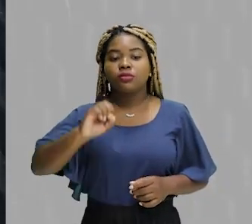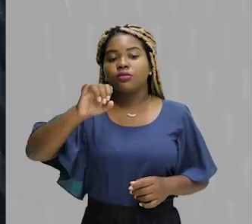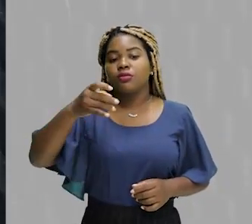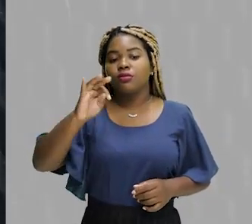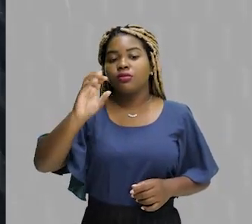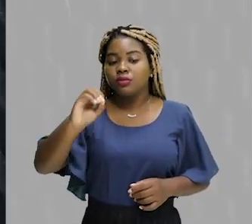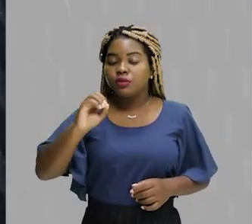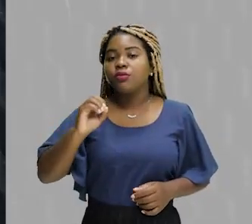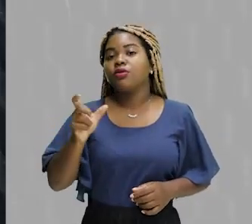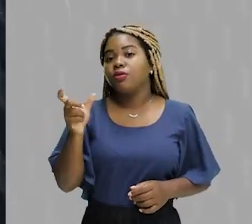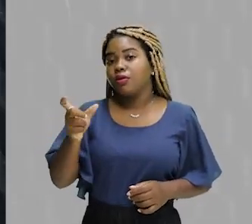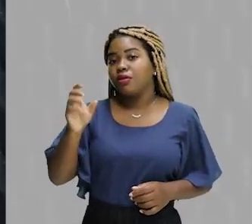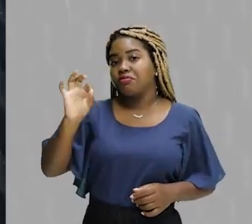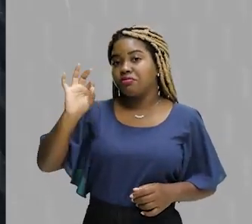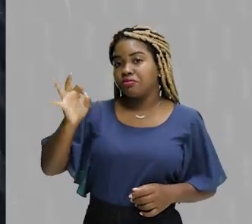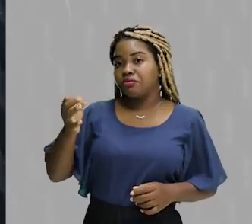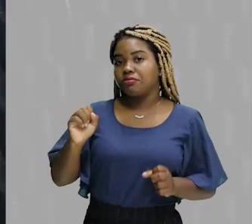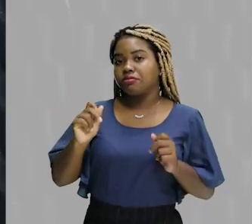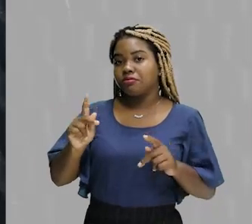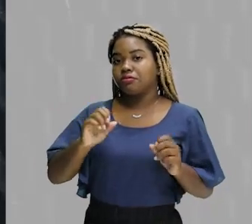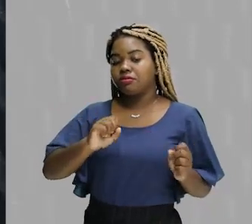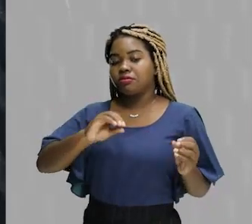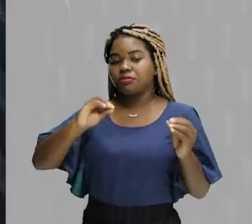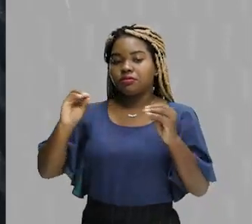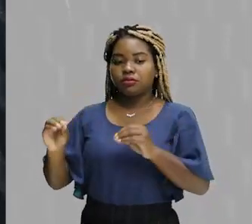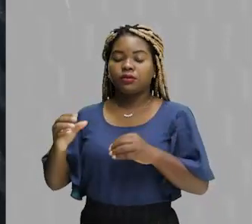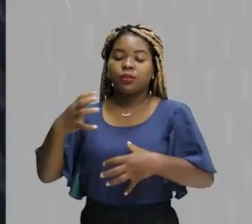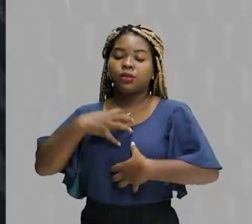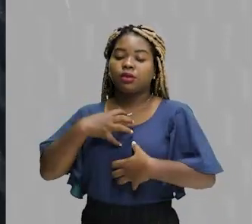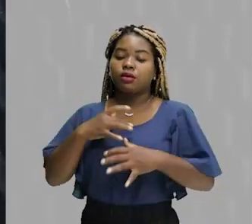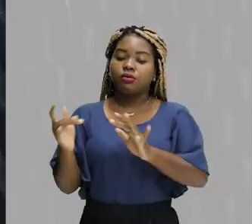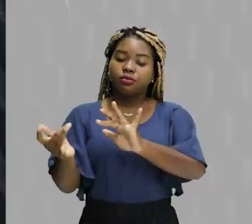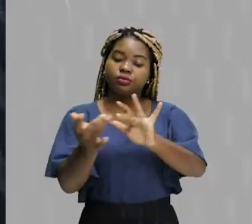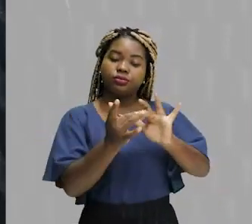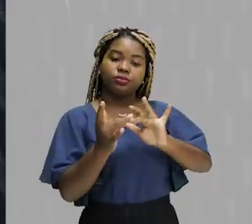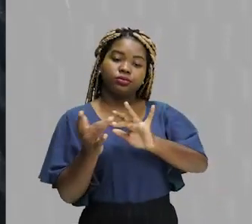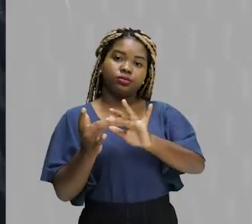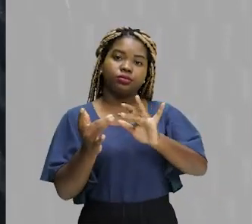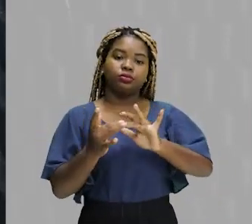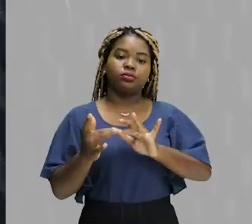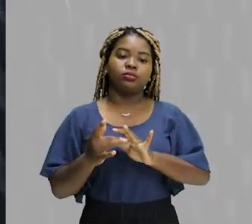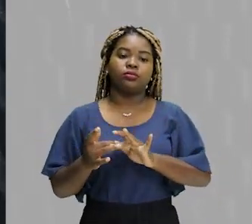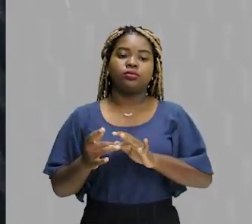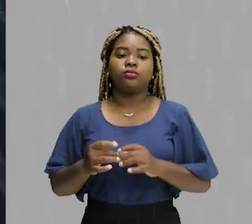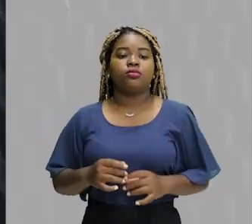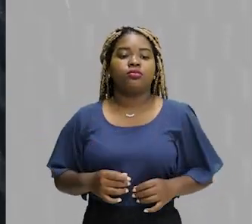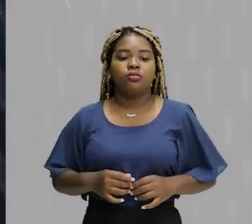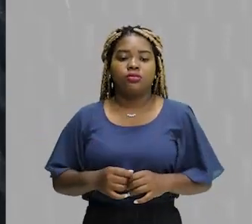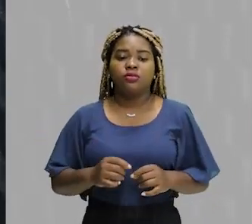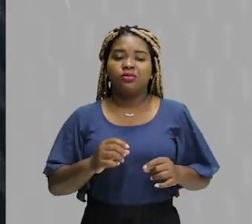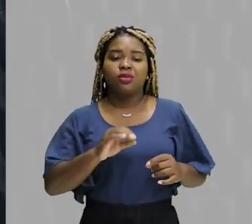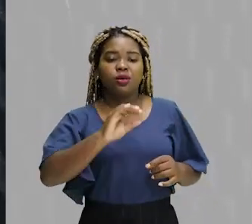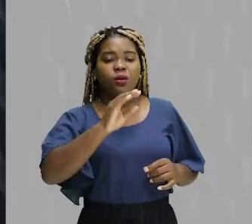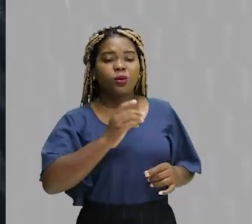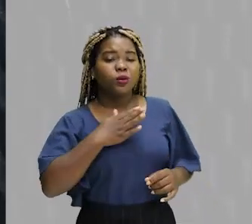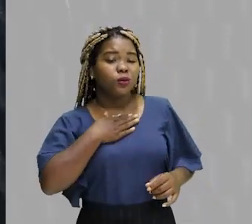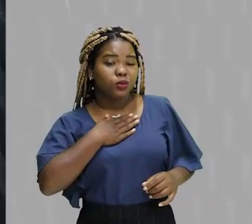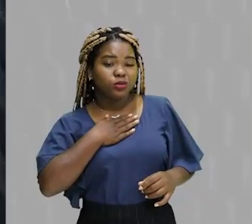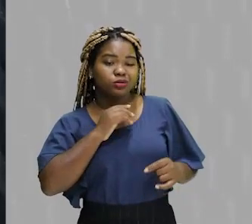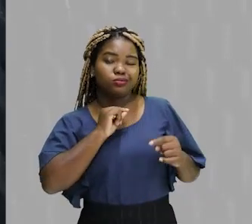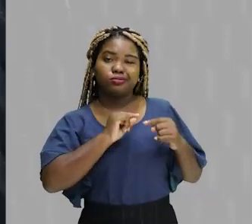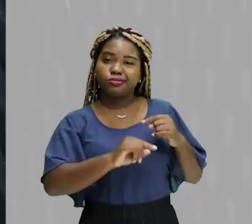objeto estético, aquilo com a qual sua sensibilidade está em contato, e não necessariamente o gosto estético.